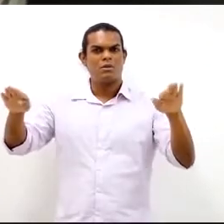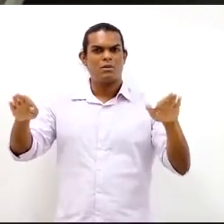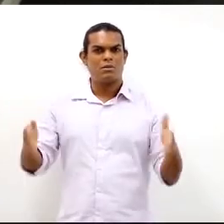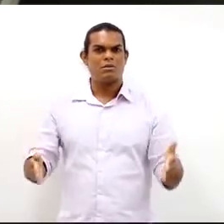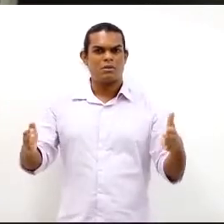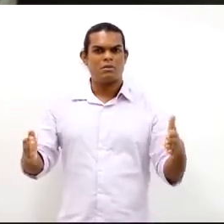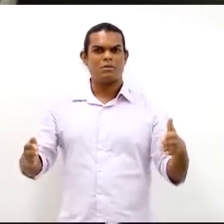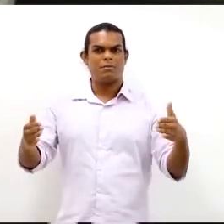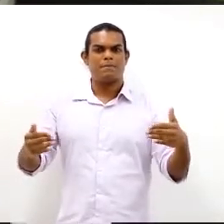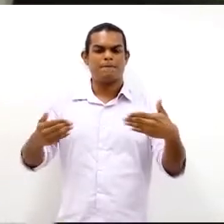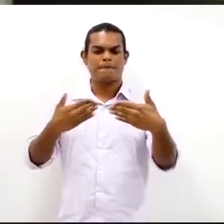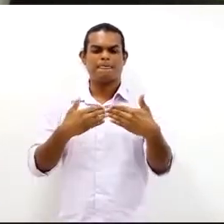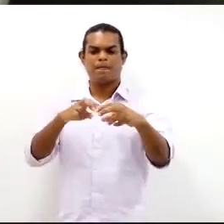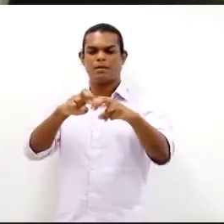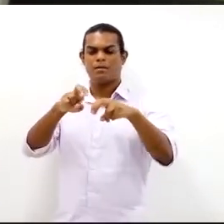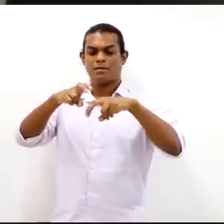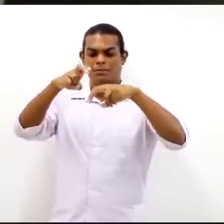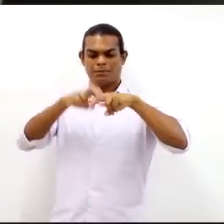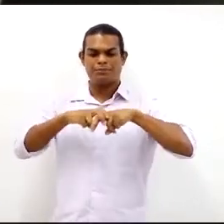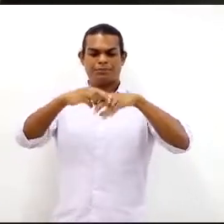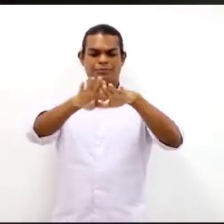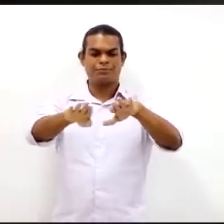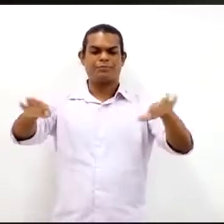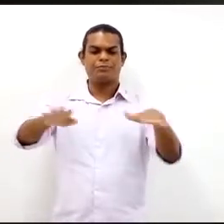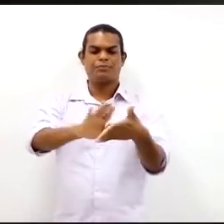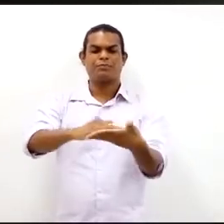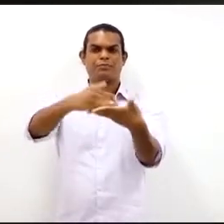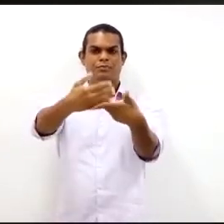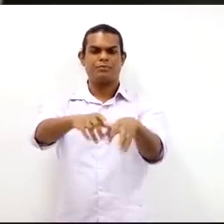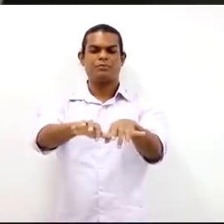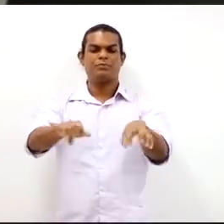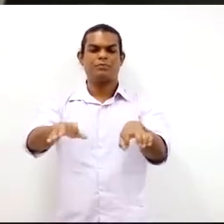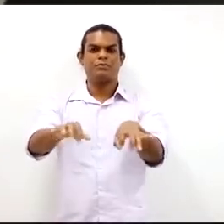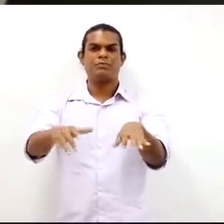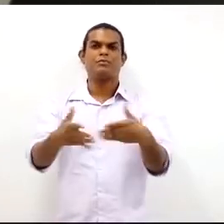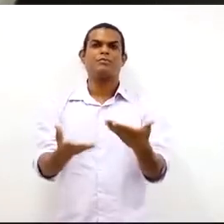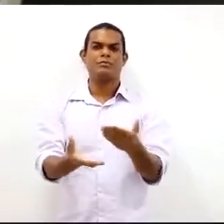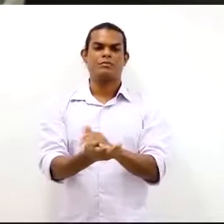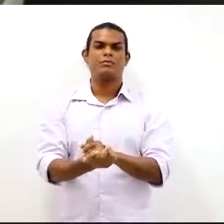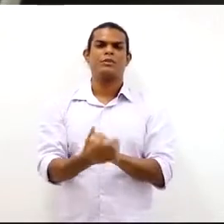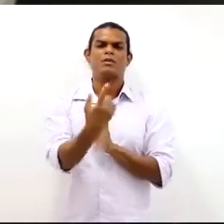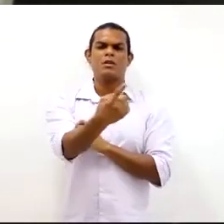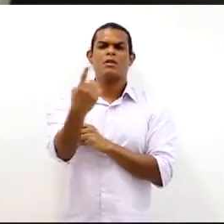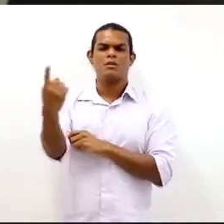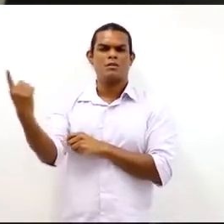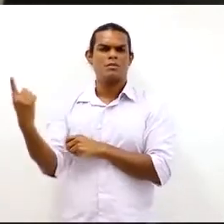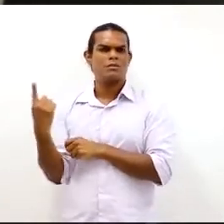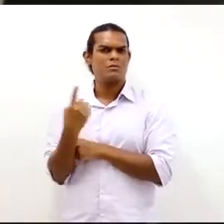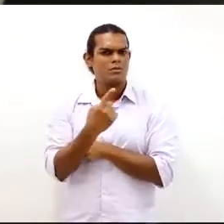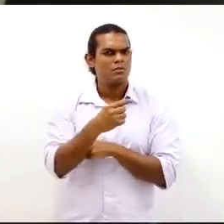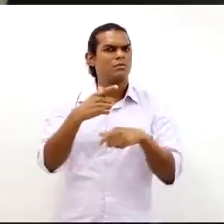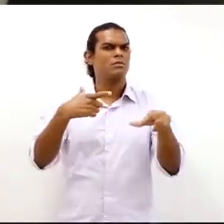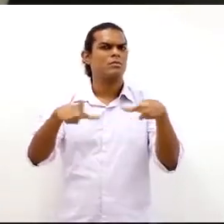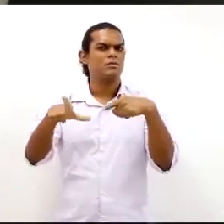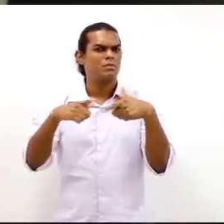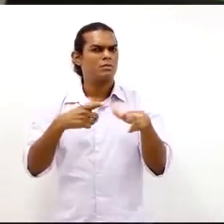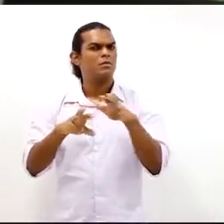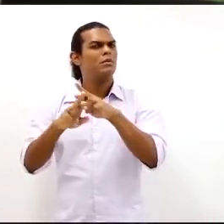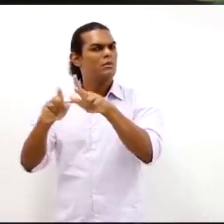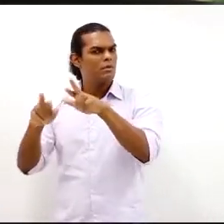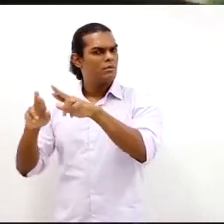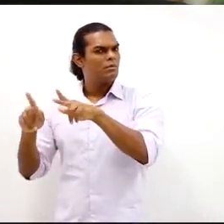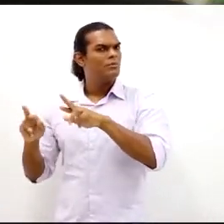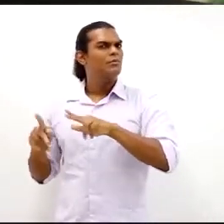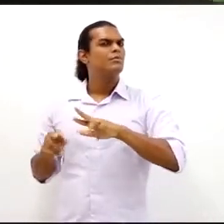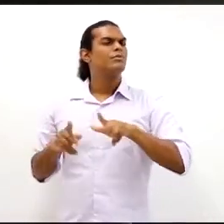frente e que tem o seu sistema de computação, de trabalho, de cada um dos trabalhadores que aqui estão, independente. E aí a gente vai